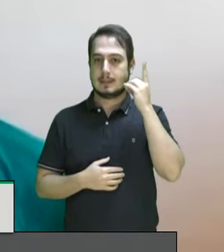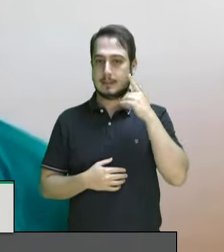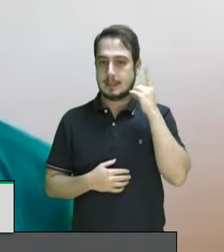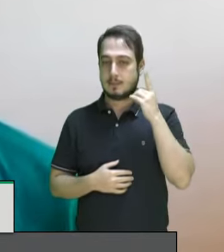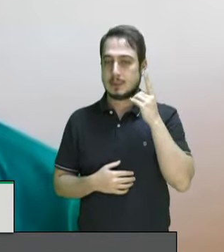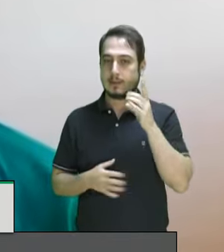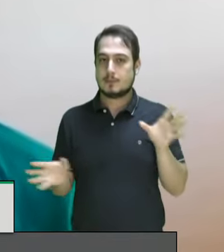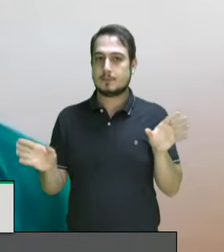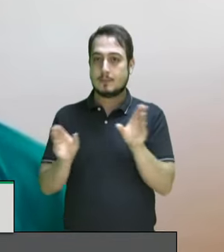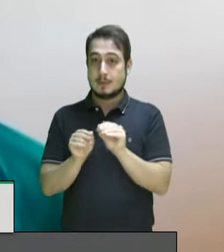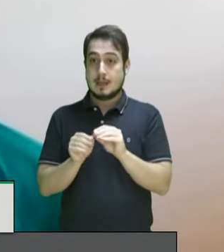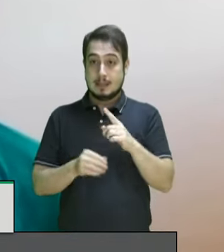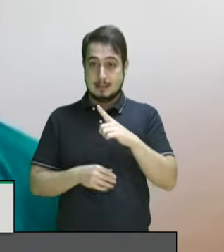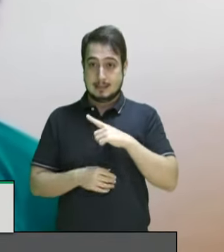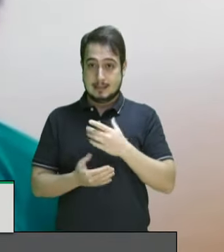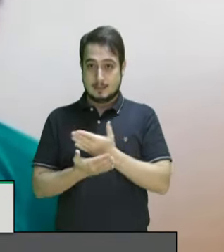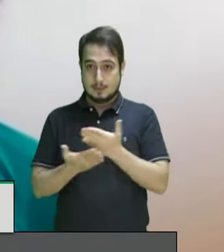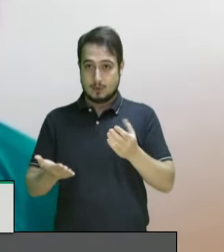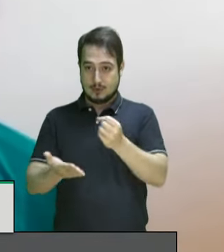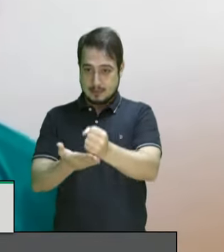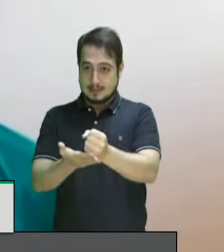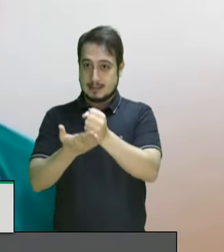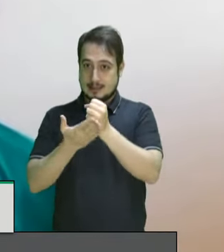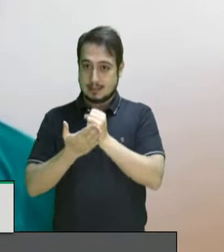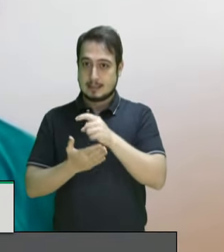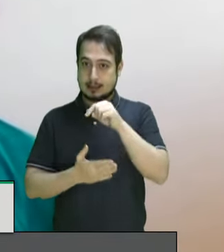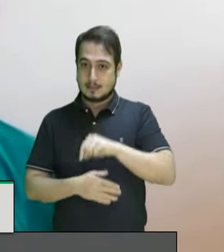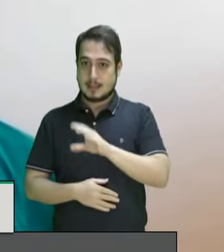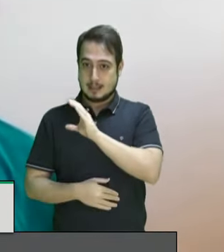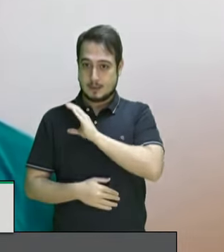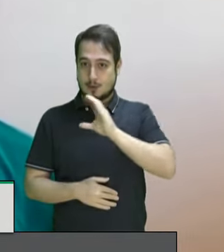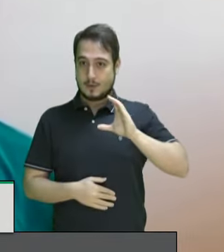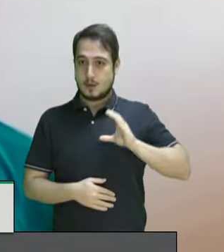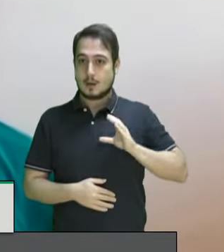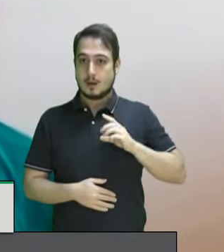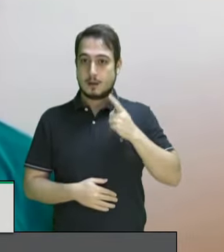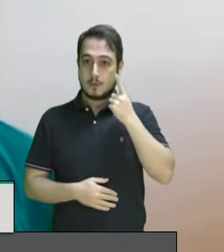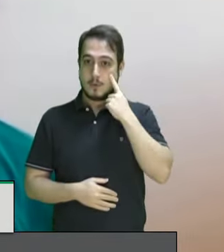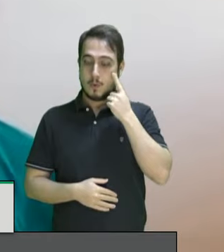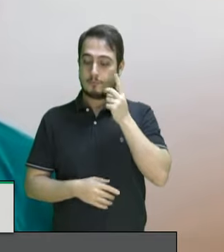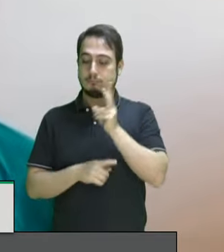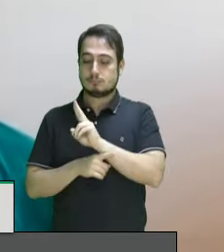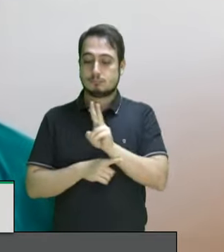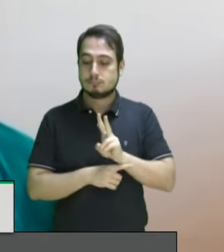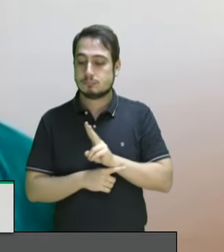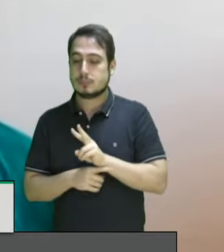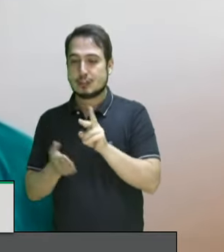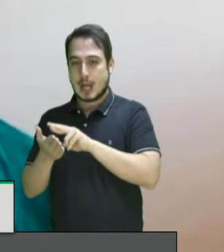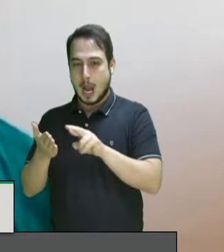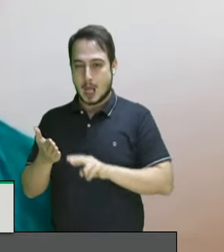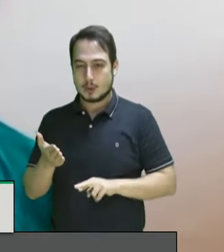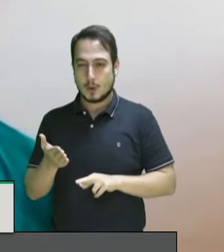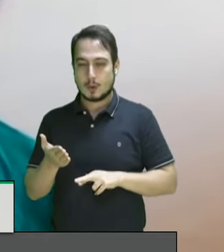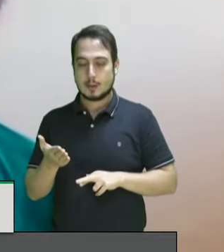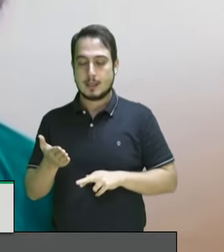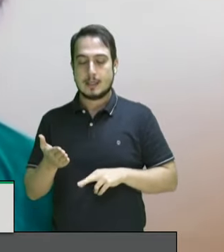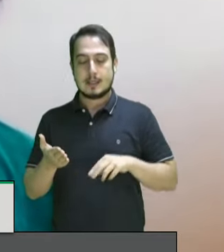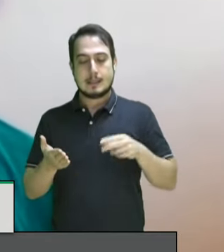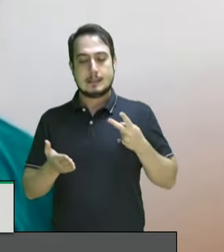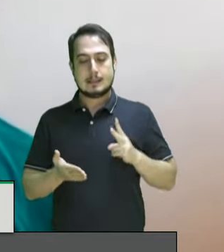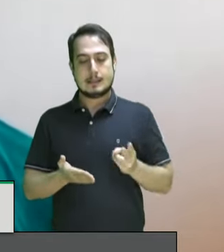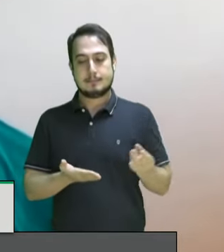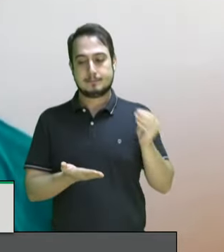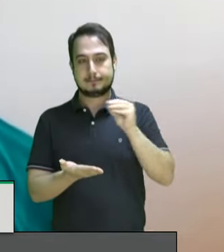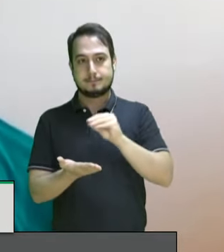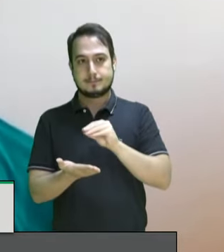concluo, de nós termos trazido para esta comissão o observatório e para que nós possamos estar aqui